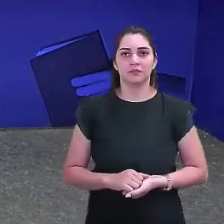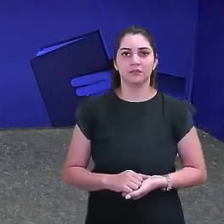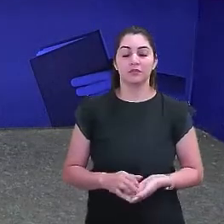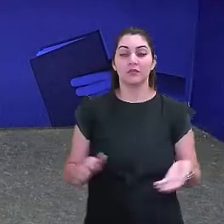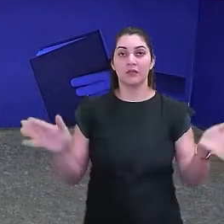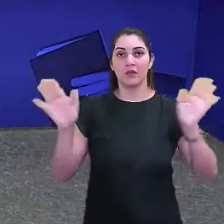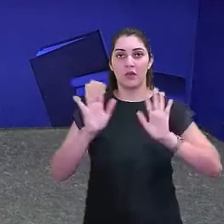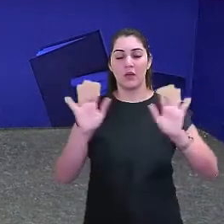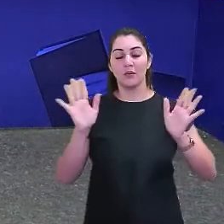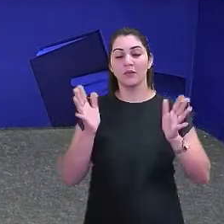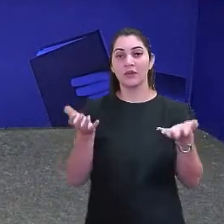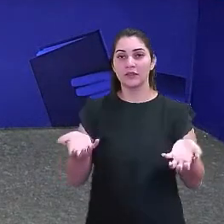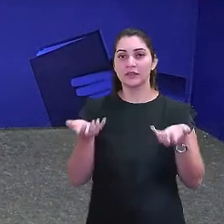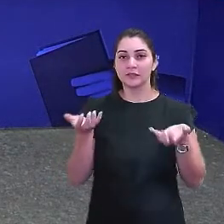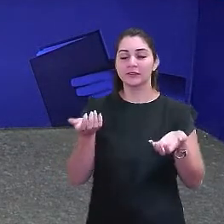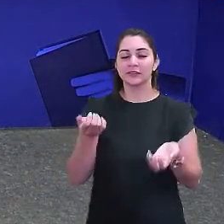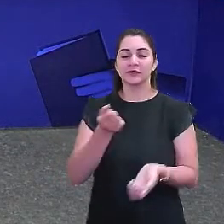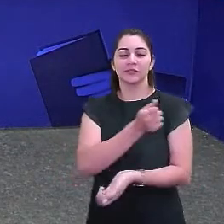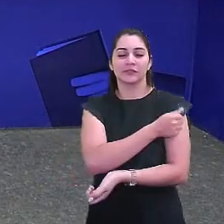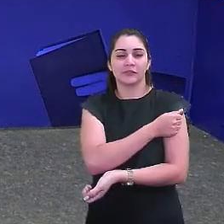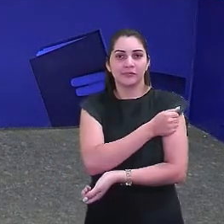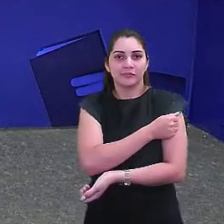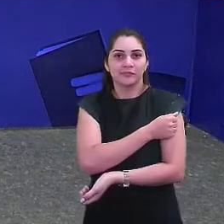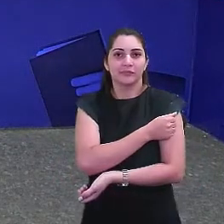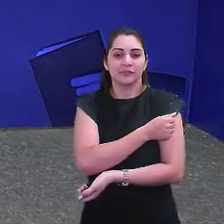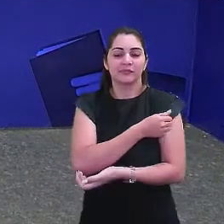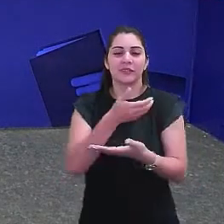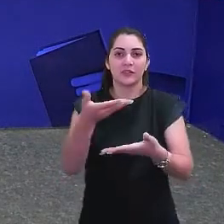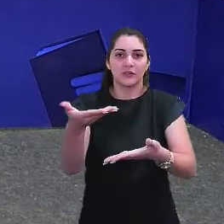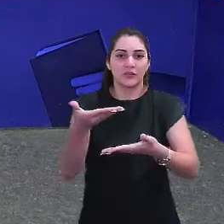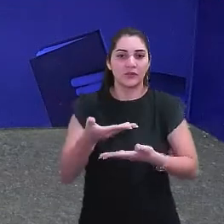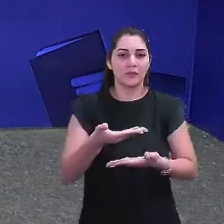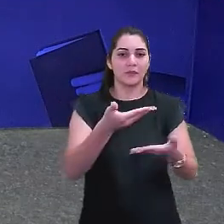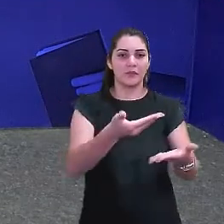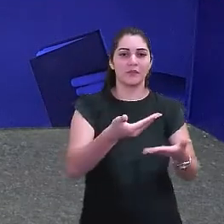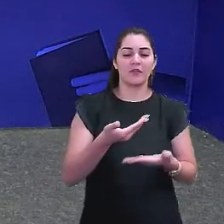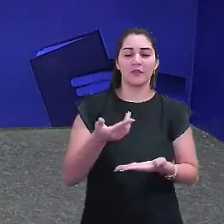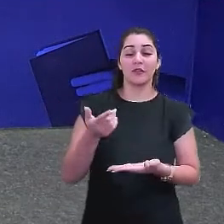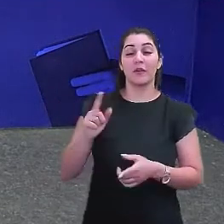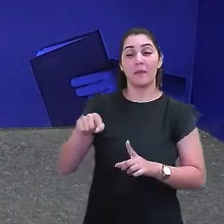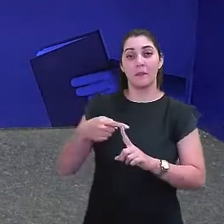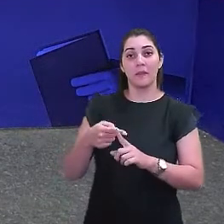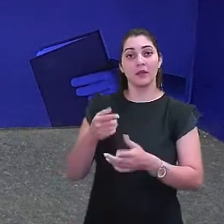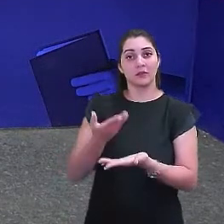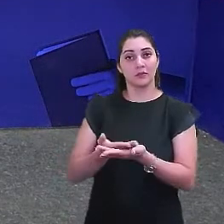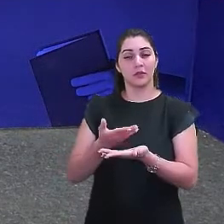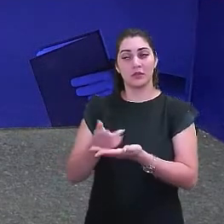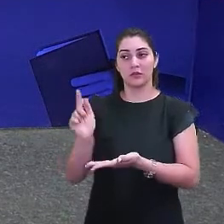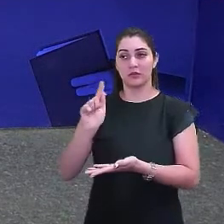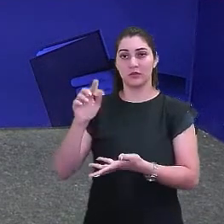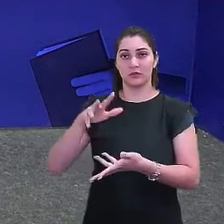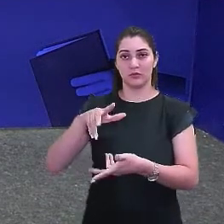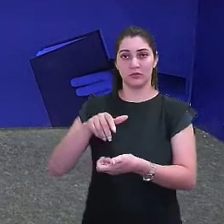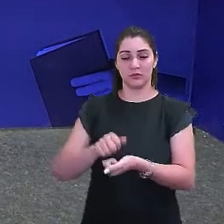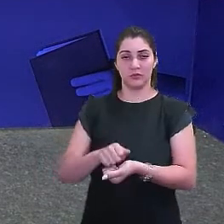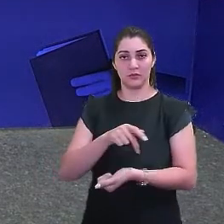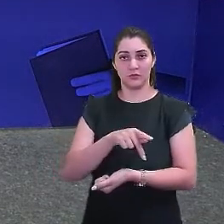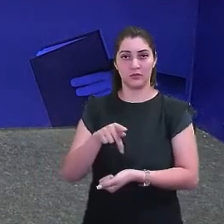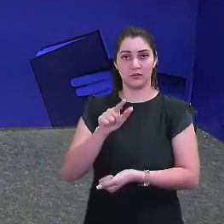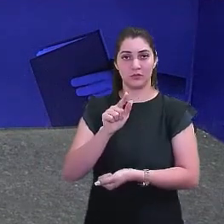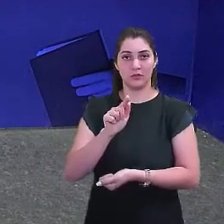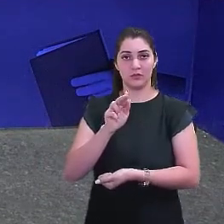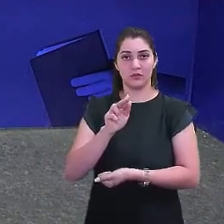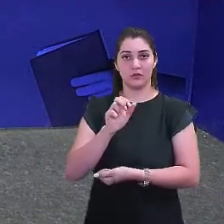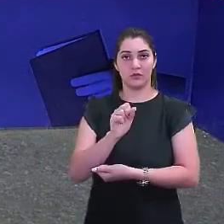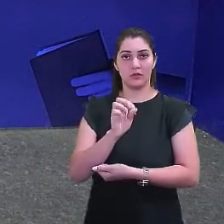Olá, queridos alunos, queridos alunos, sejam bem-vindos a uma aula de Geografia. Eu sou o professor Gustavo Lima. Esse é o